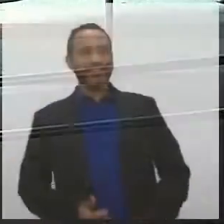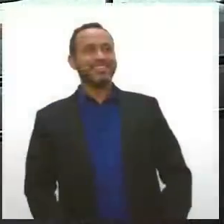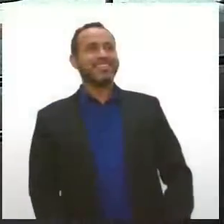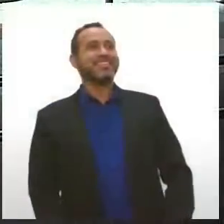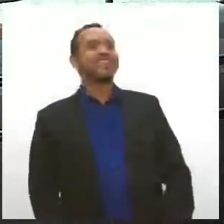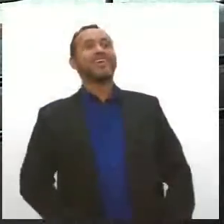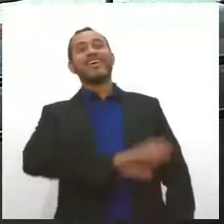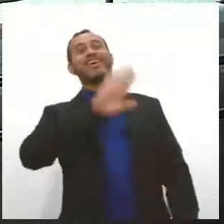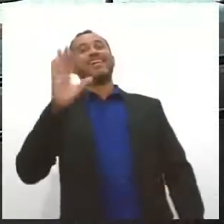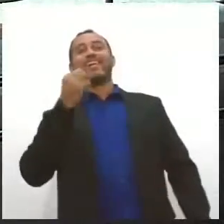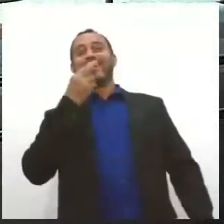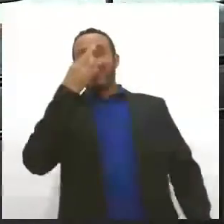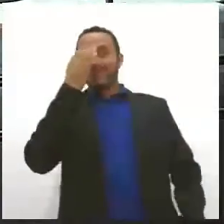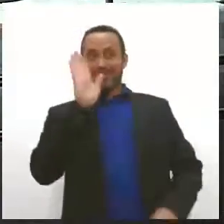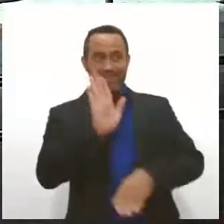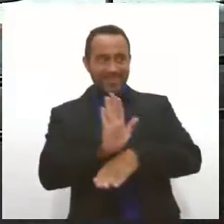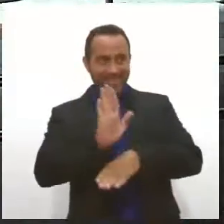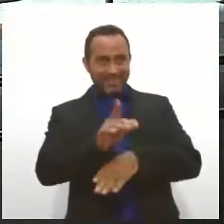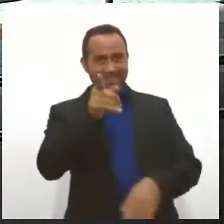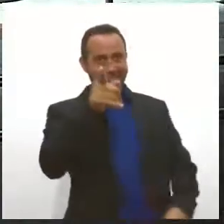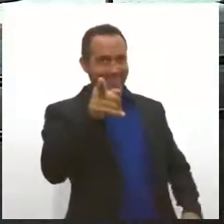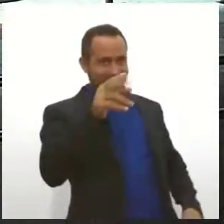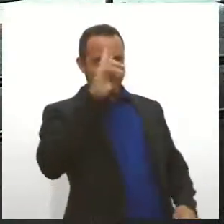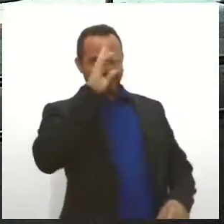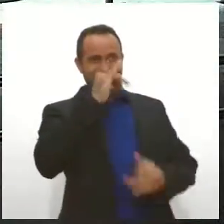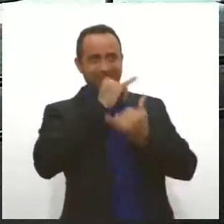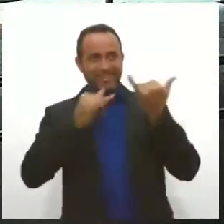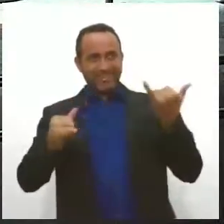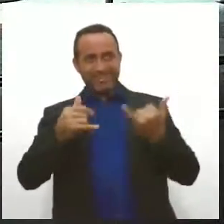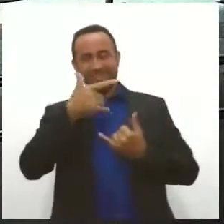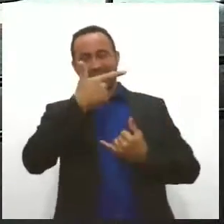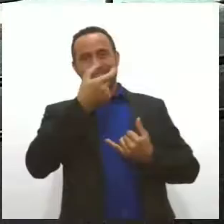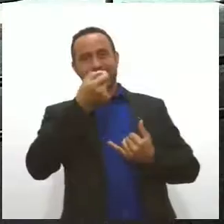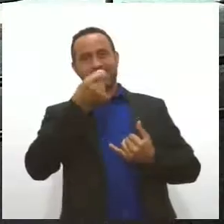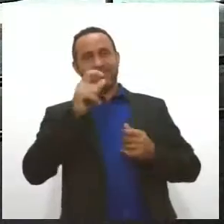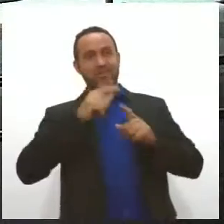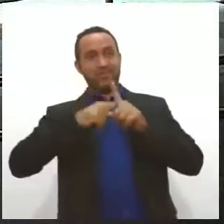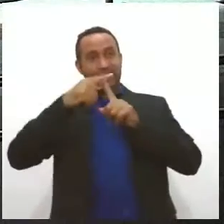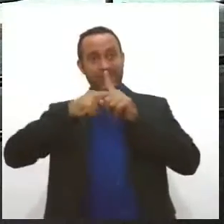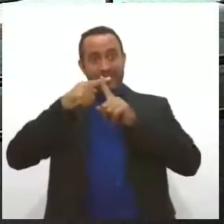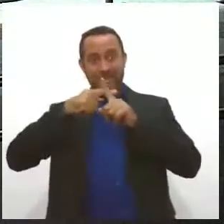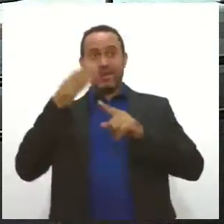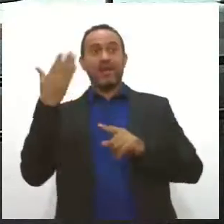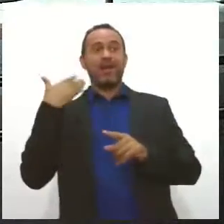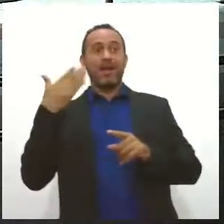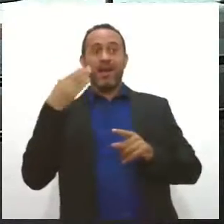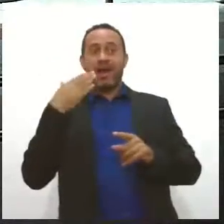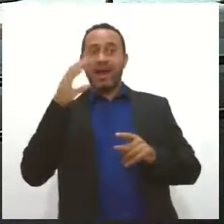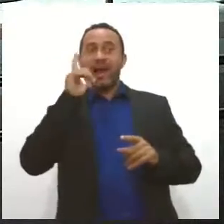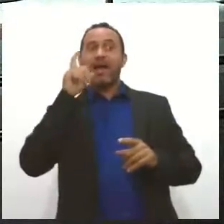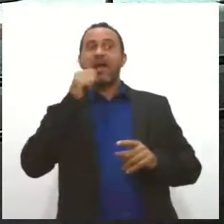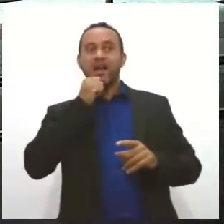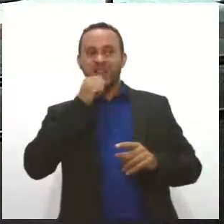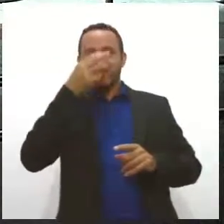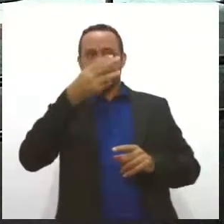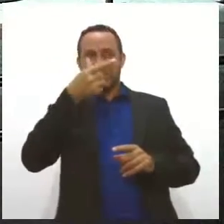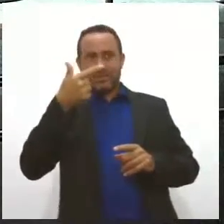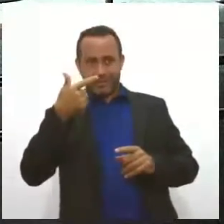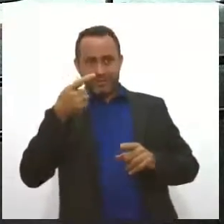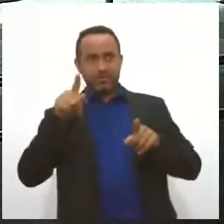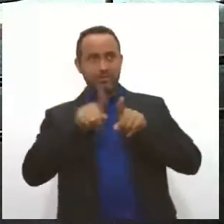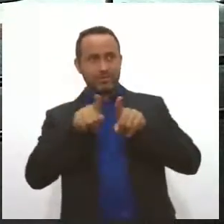Olá, muito boa tarde pra você, meio de meia, 29 graus aqui em Aracaju, sensação térmica de 32 graus,